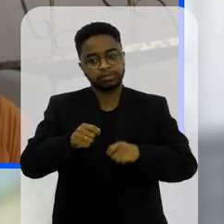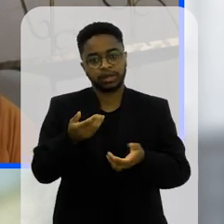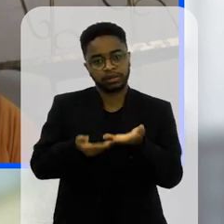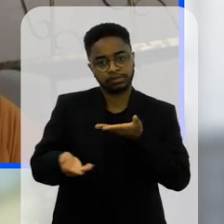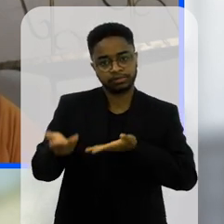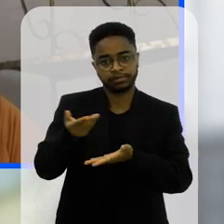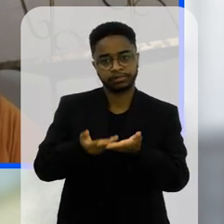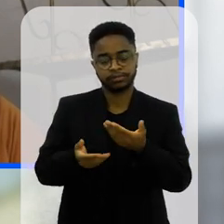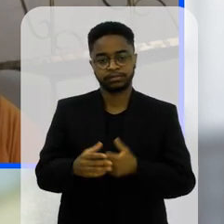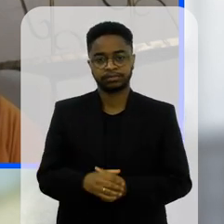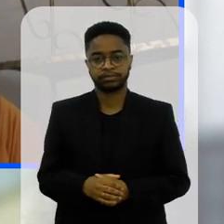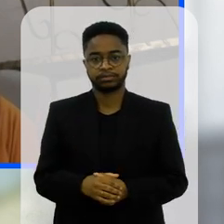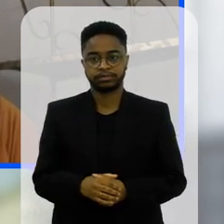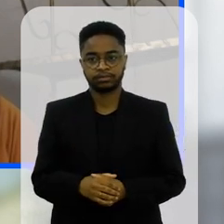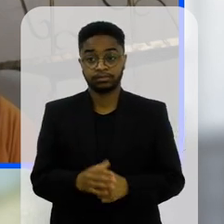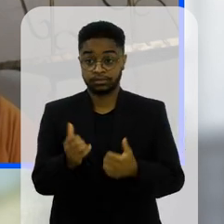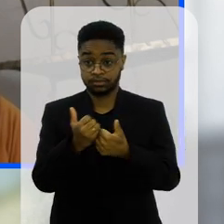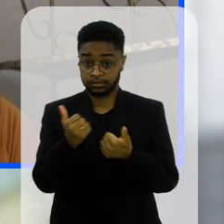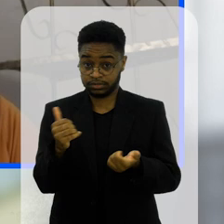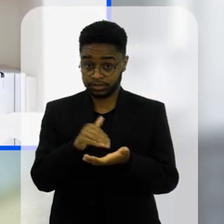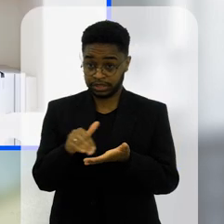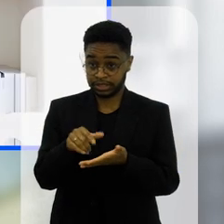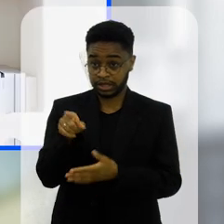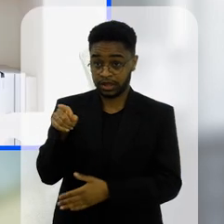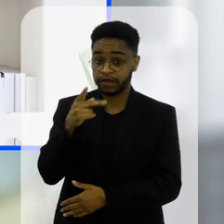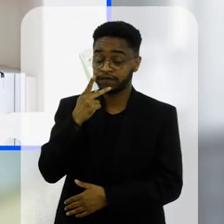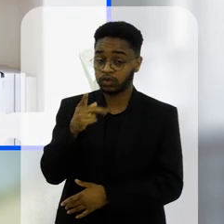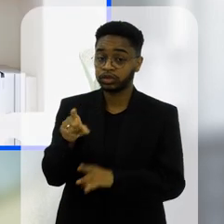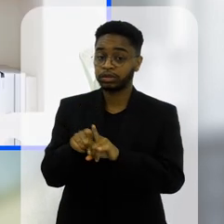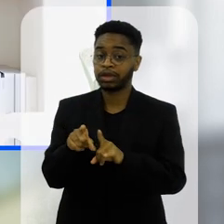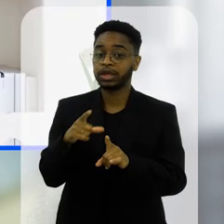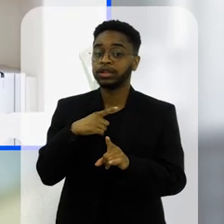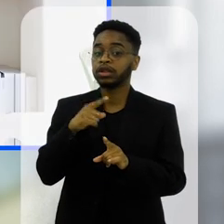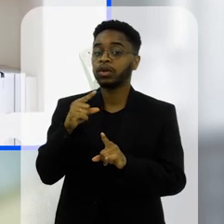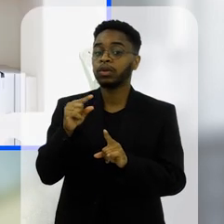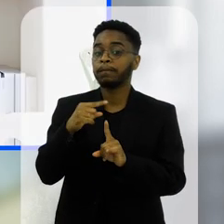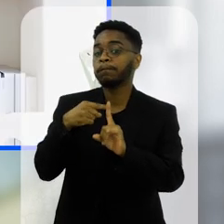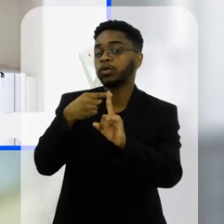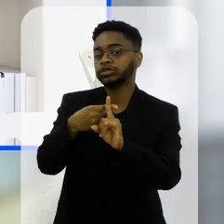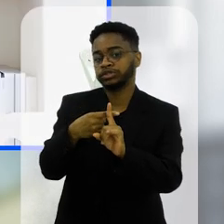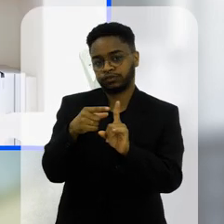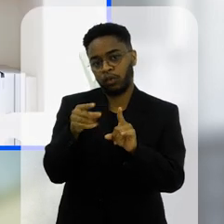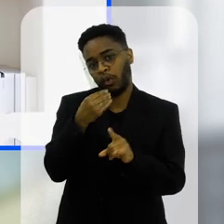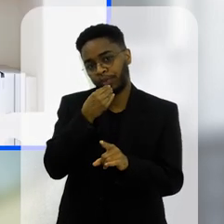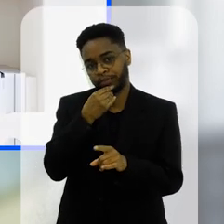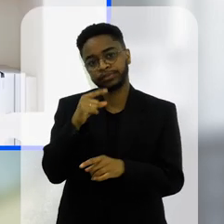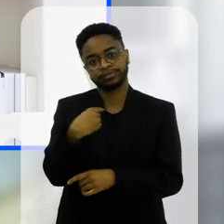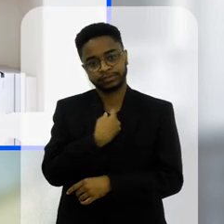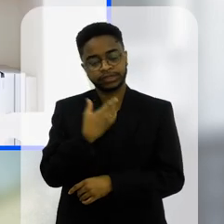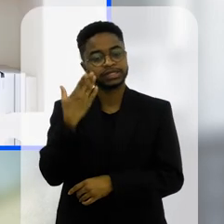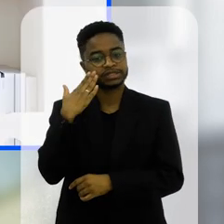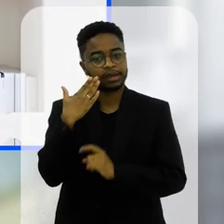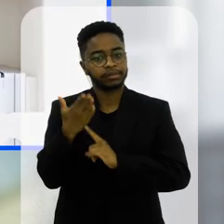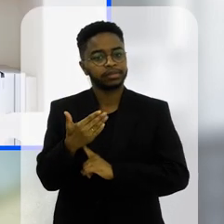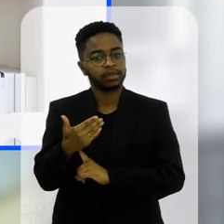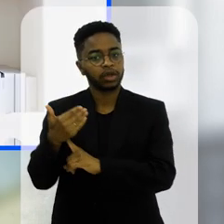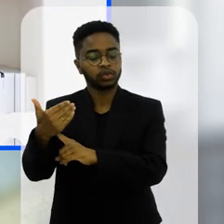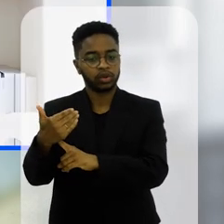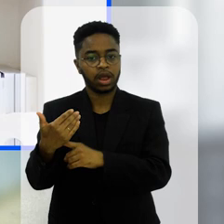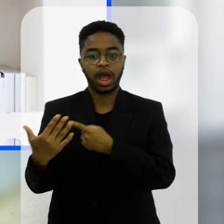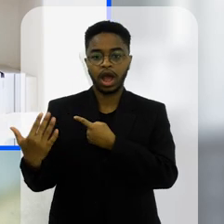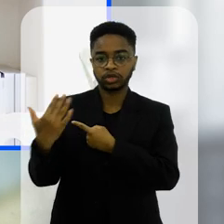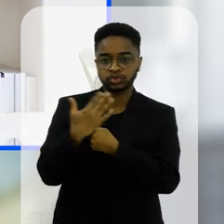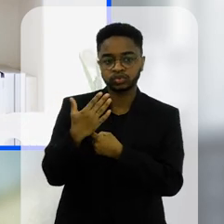lidar com isso subsecretário você falou aí tem um lado positivo do celular é claro a gente sabe que a tecnologia ela